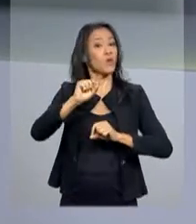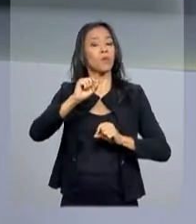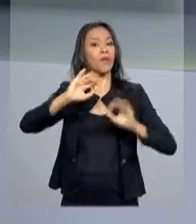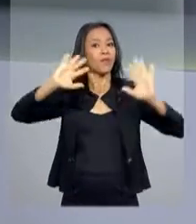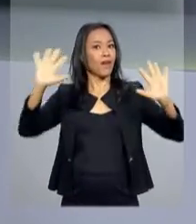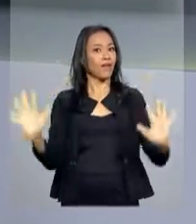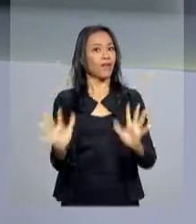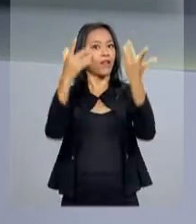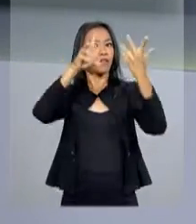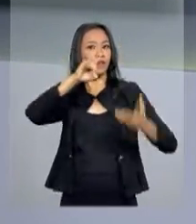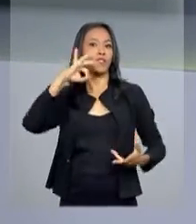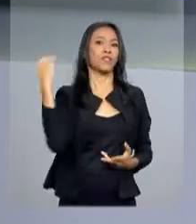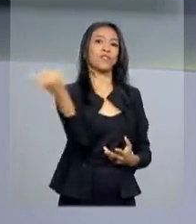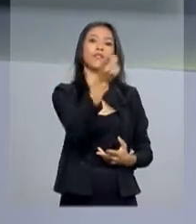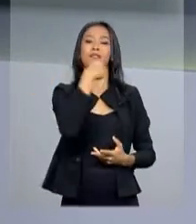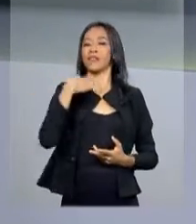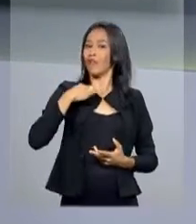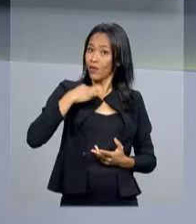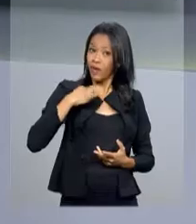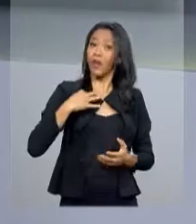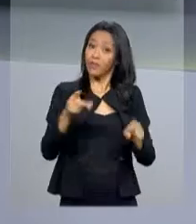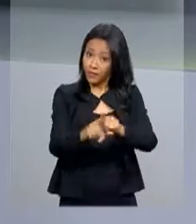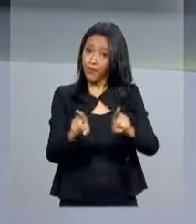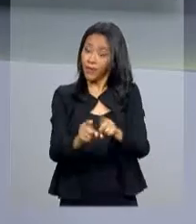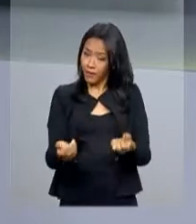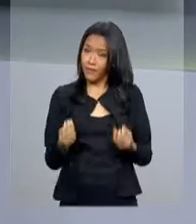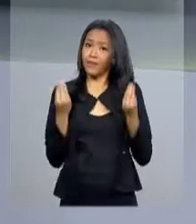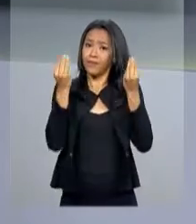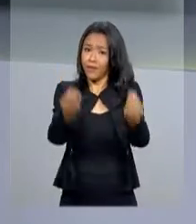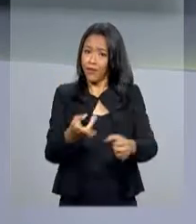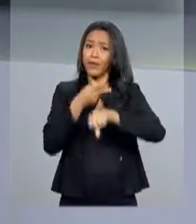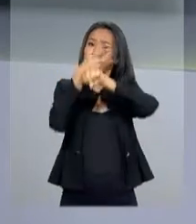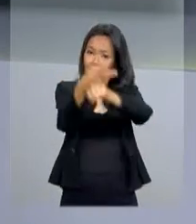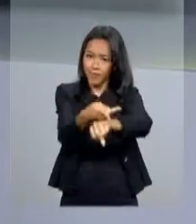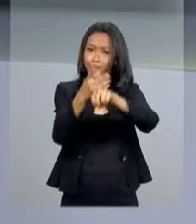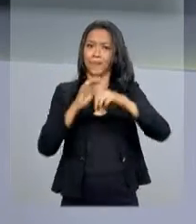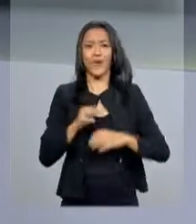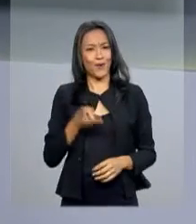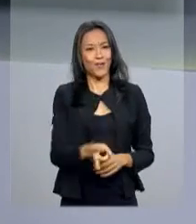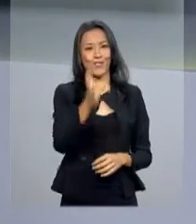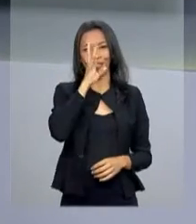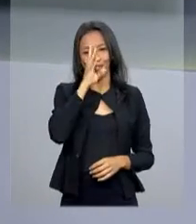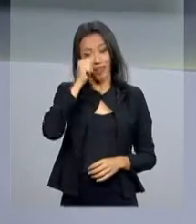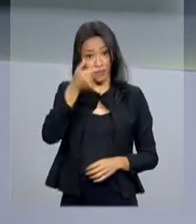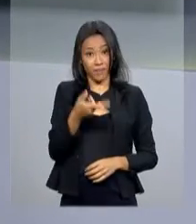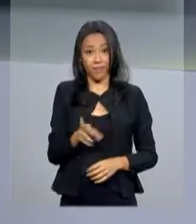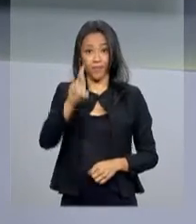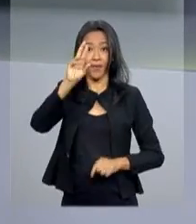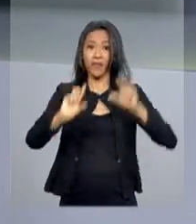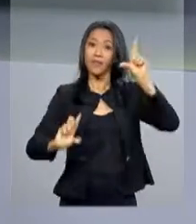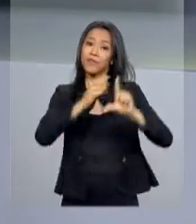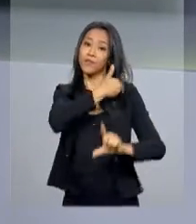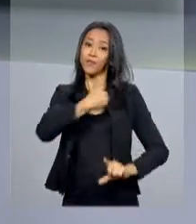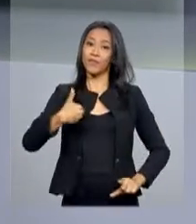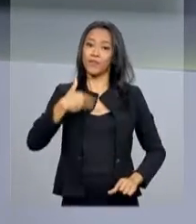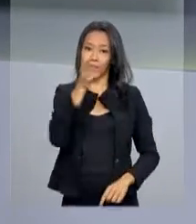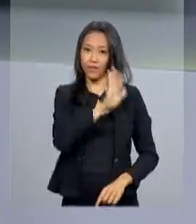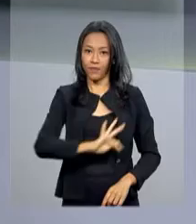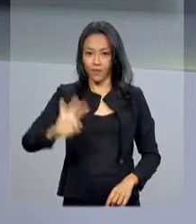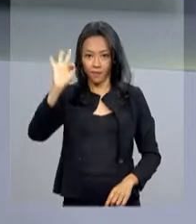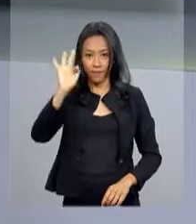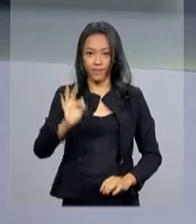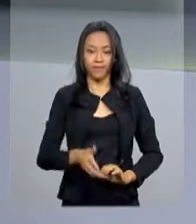comemoração do Dia Nacional do Voluntariado e também a entrega do Prêmio Viva Voluntário. Continue com a gente aqui na NBR e a TV do